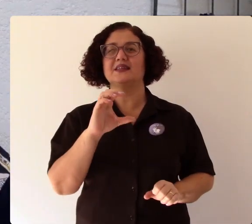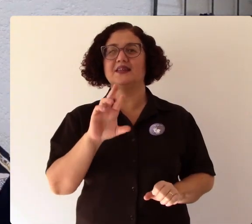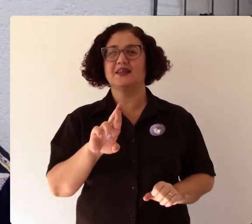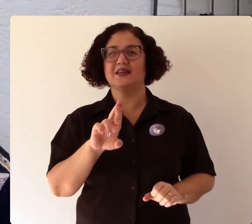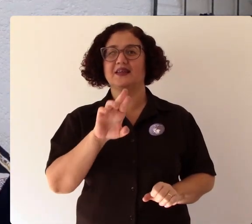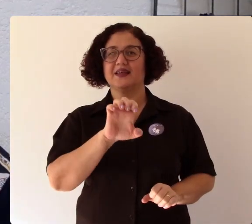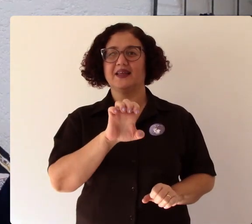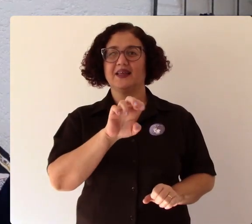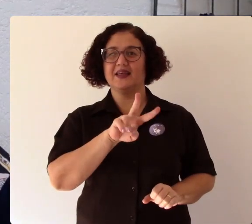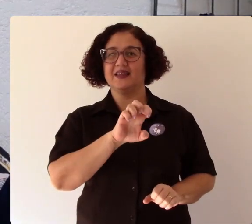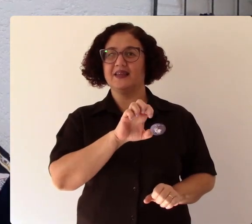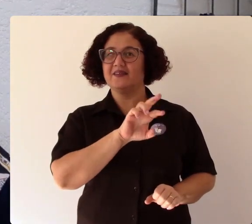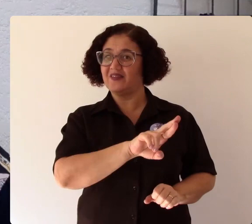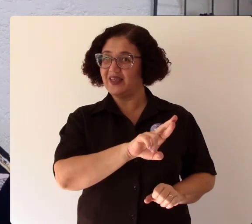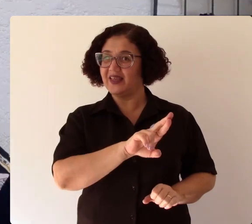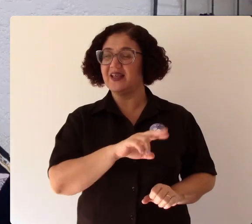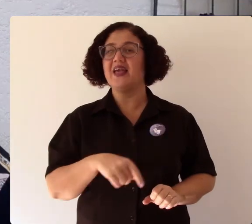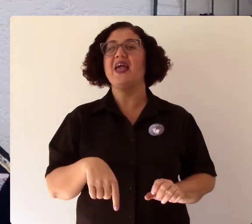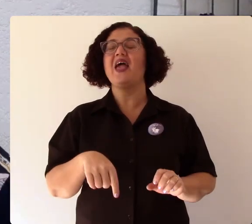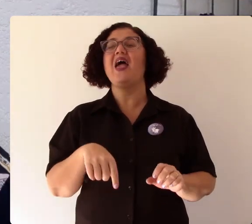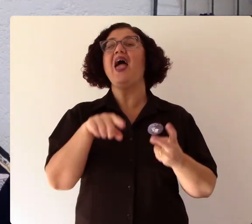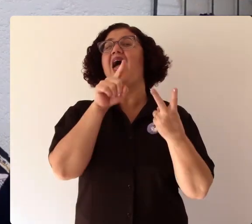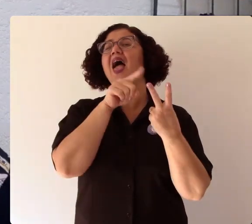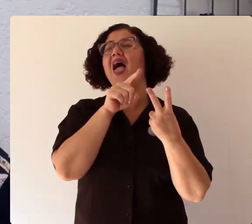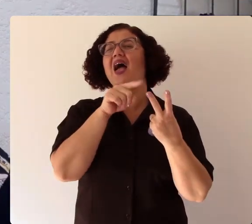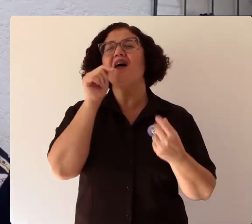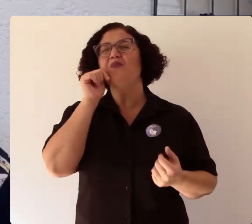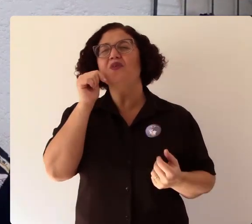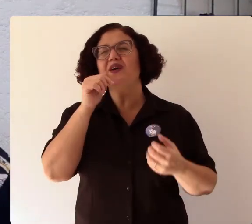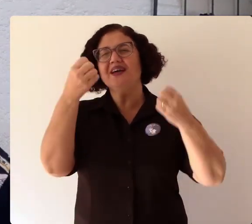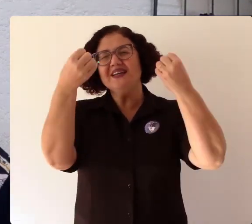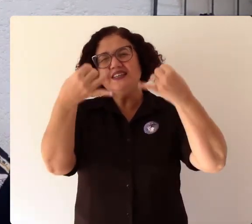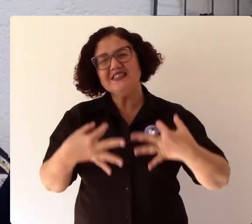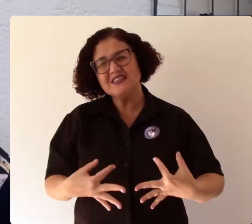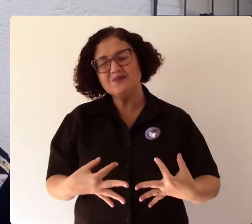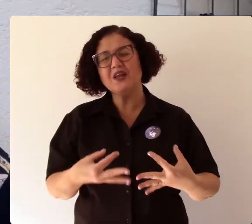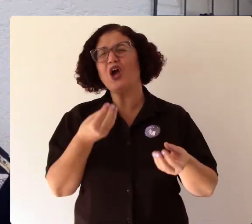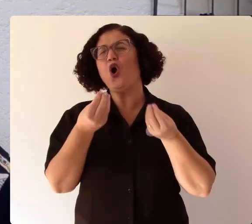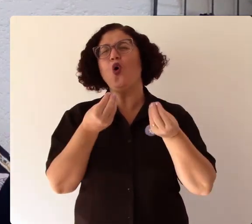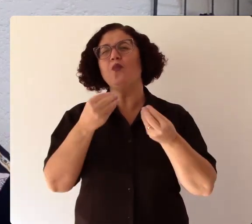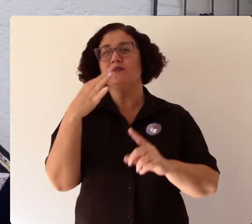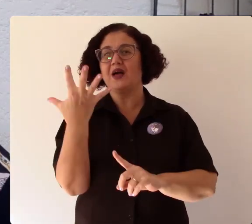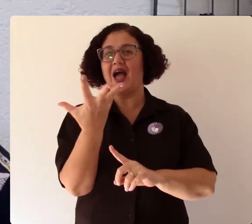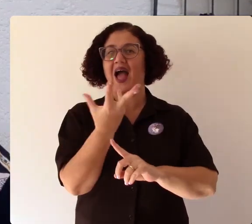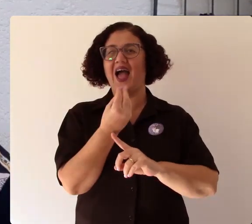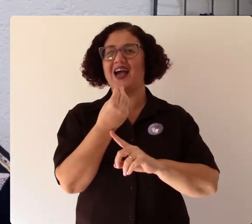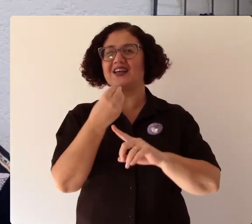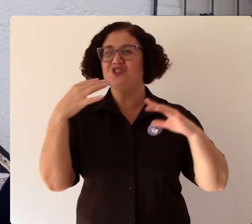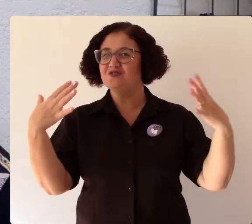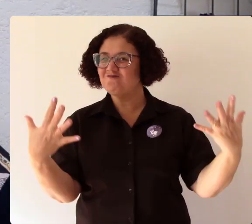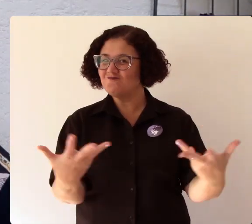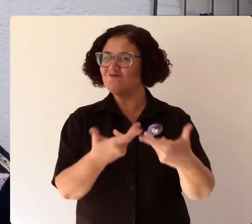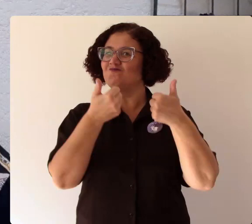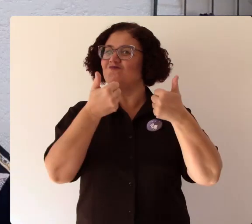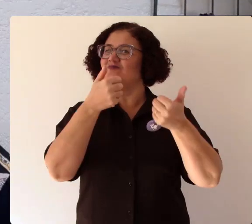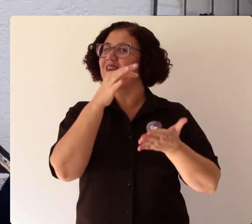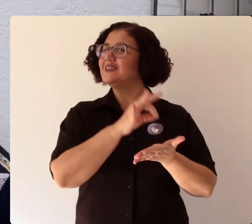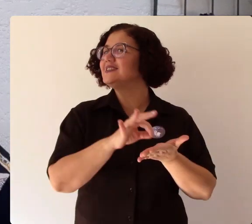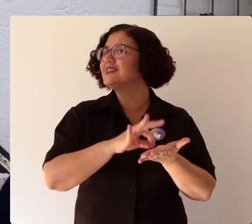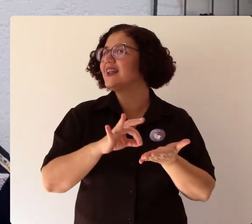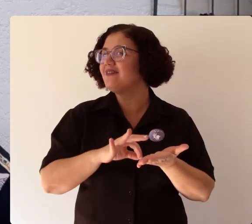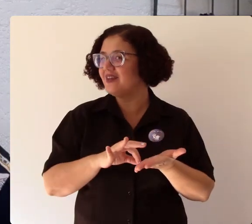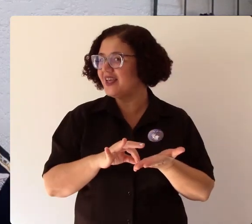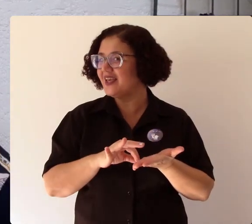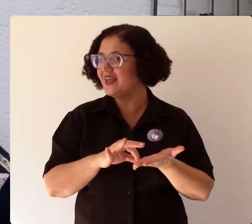o que é a escrita, o que é essa arte de escrita. E precisa